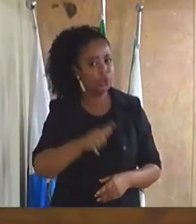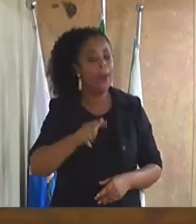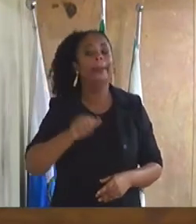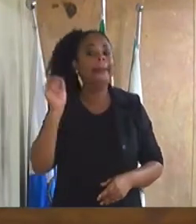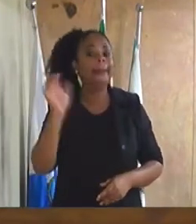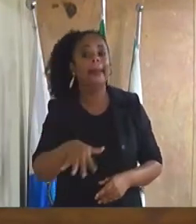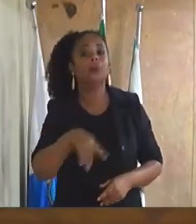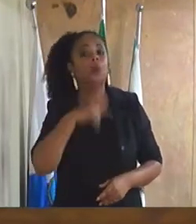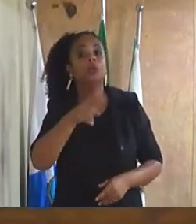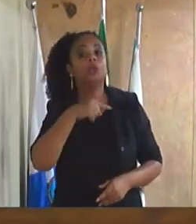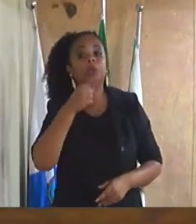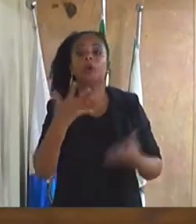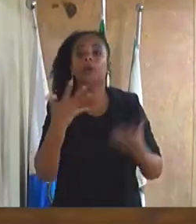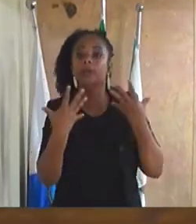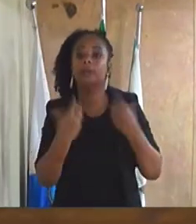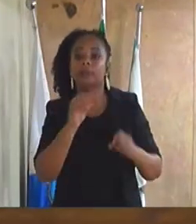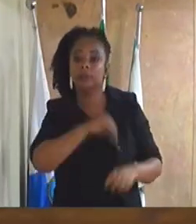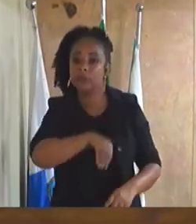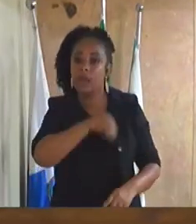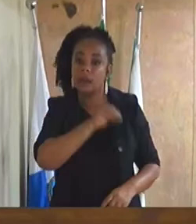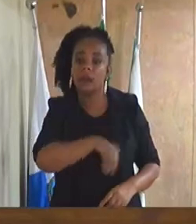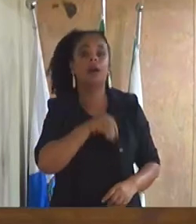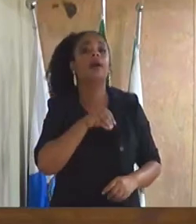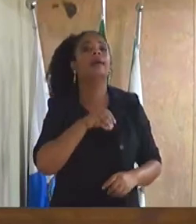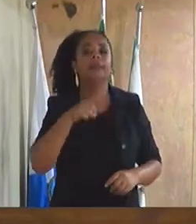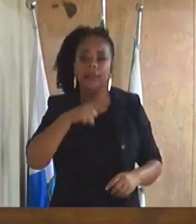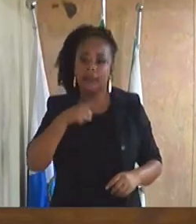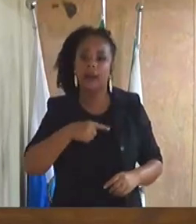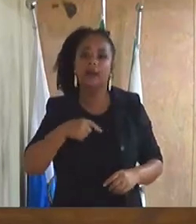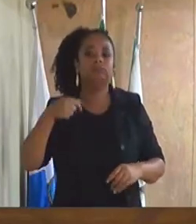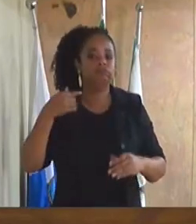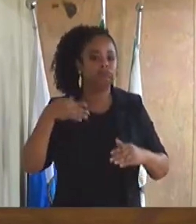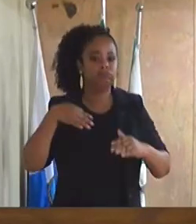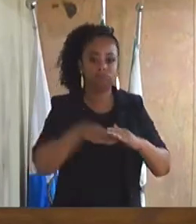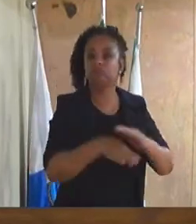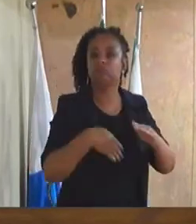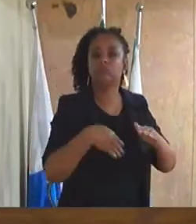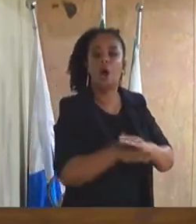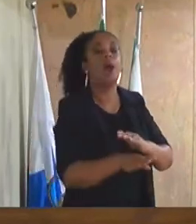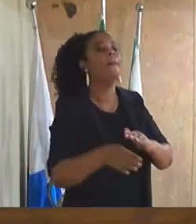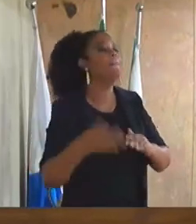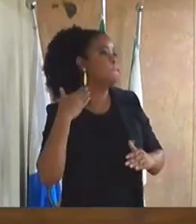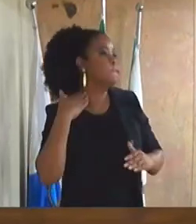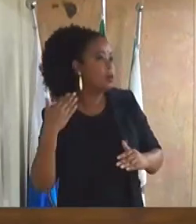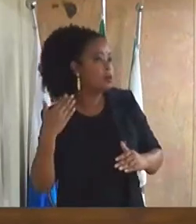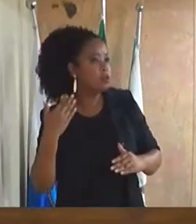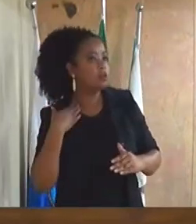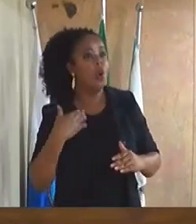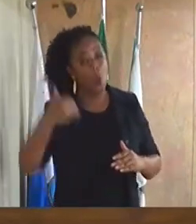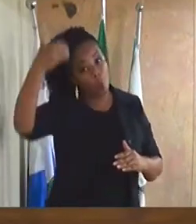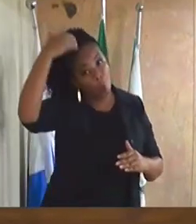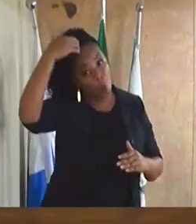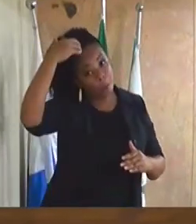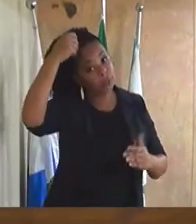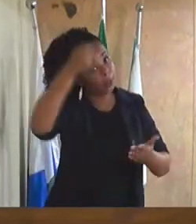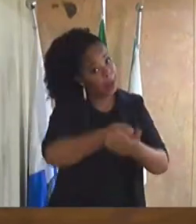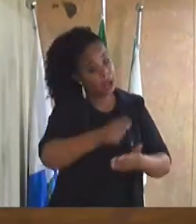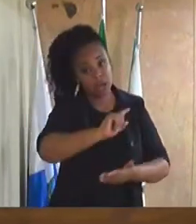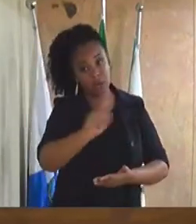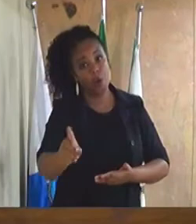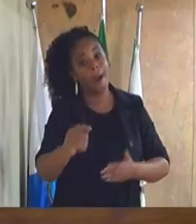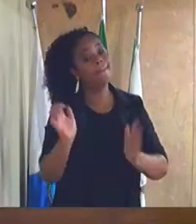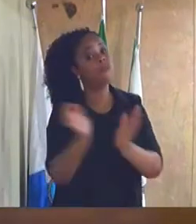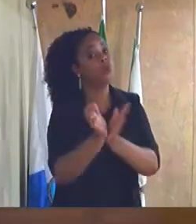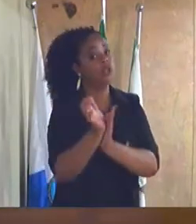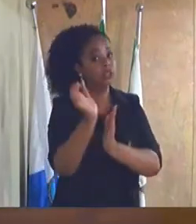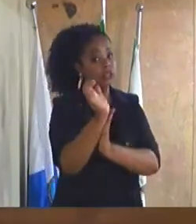estará entrando na conta nos próximos dias mas não por culpa do pagador e sim pela burocracia que é imposta